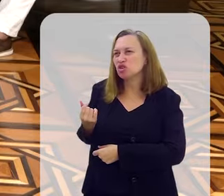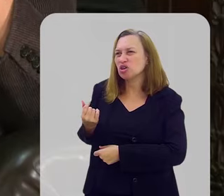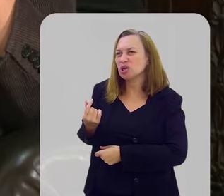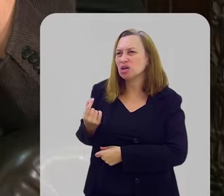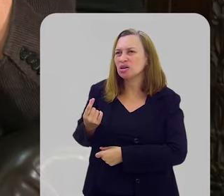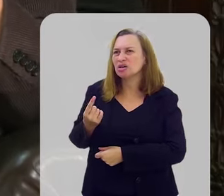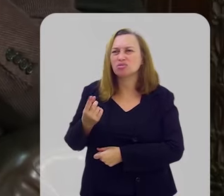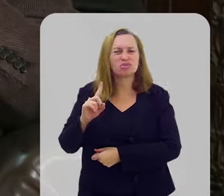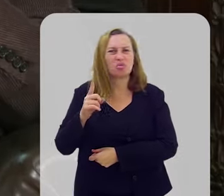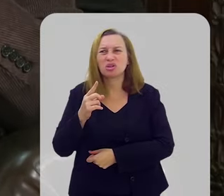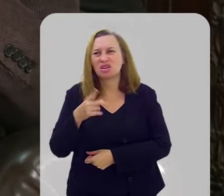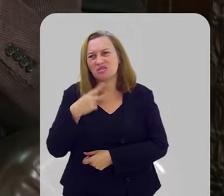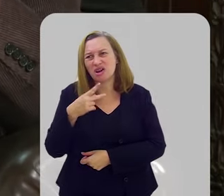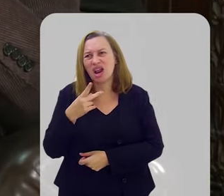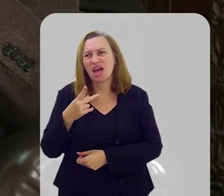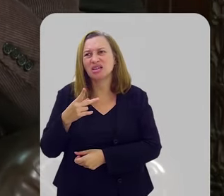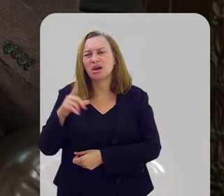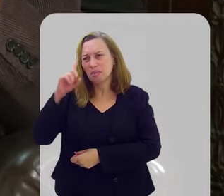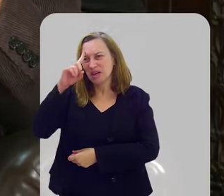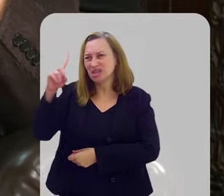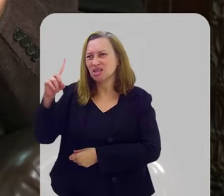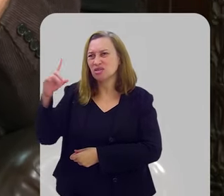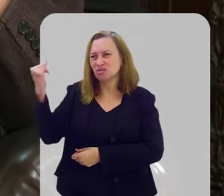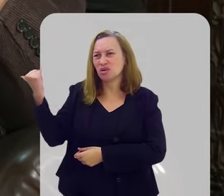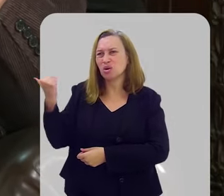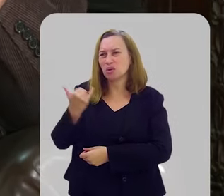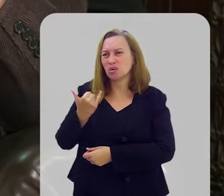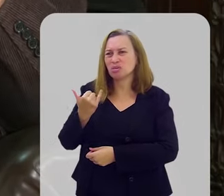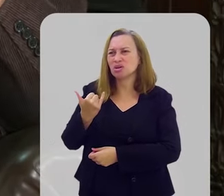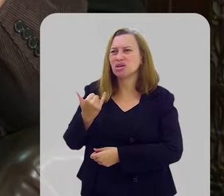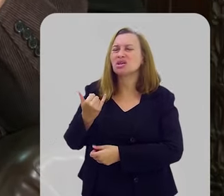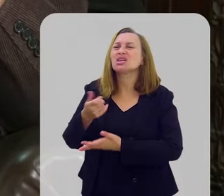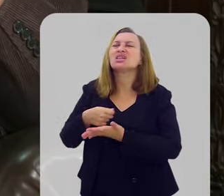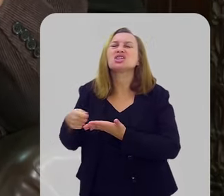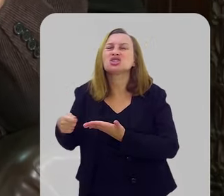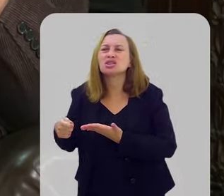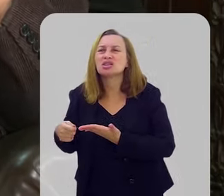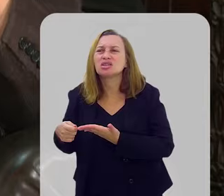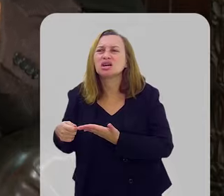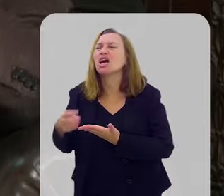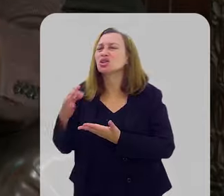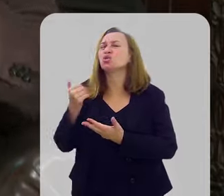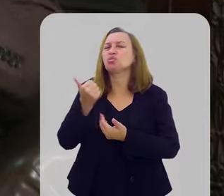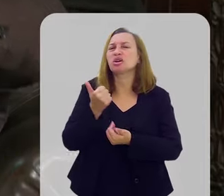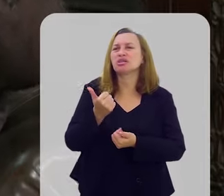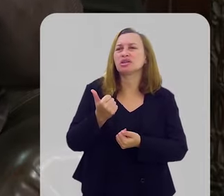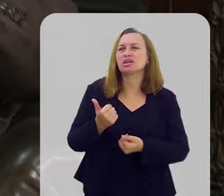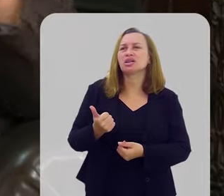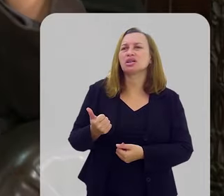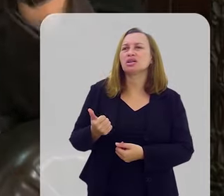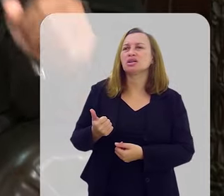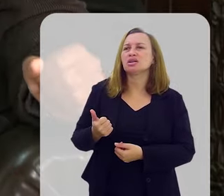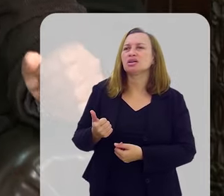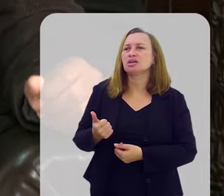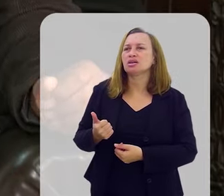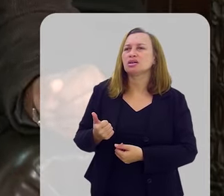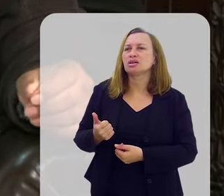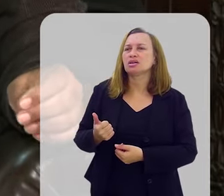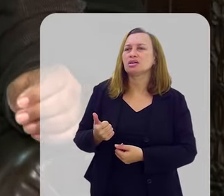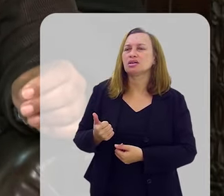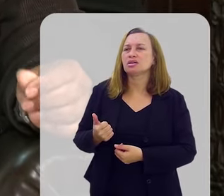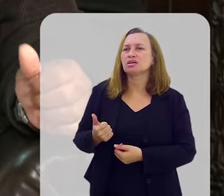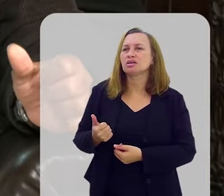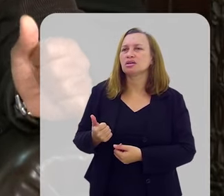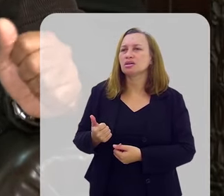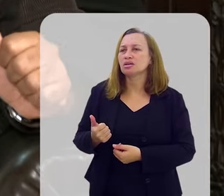não era para eu ter falado agora, mas Deus trouxe essa parada, estou contigo. O que está escrito aí, Taizinha? Ah, tudo bem. Então, o filho mais velho recebe a herança,